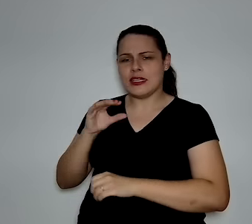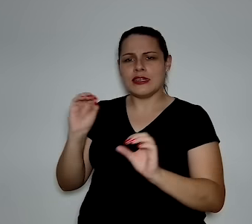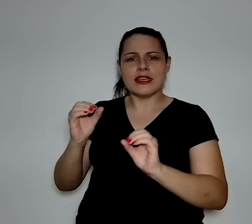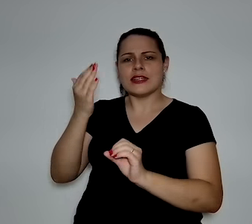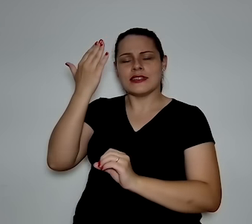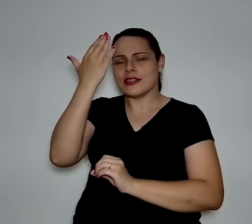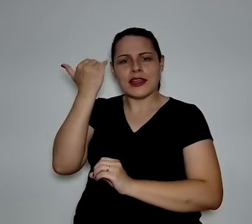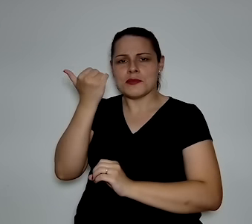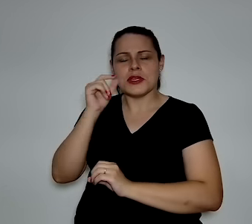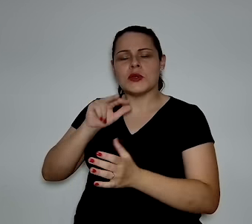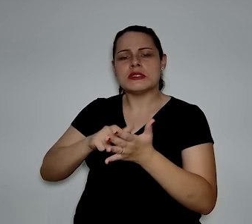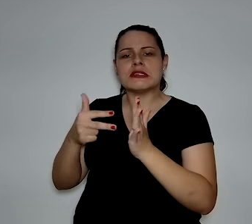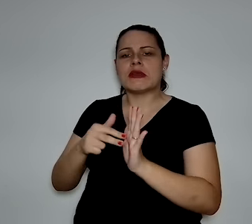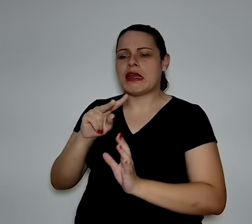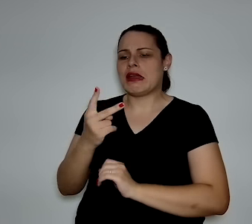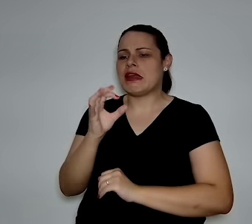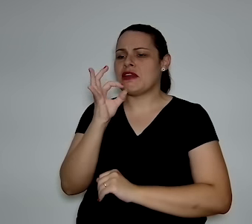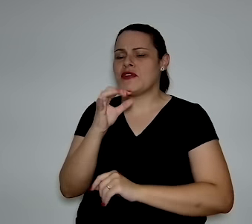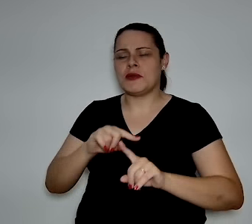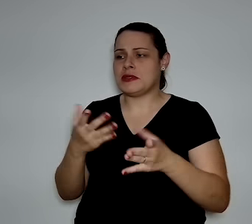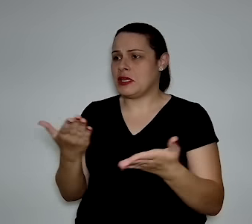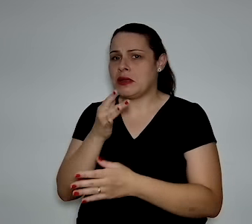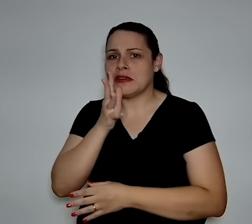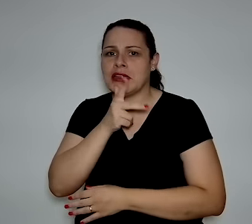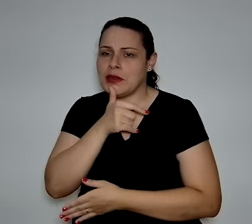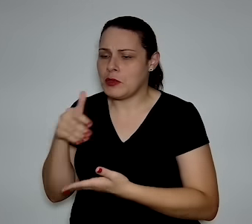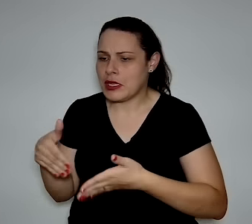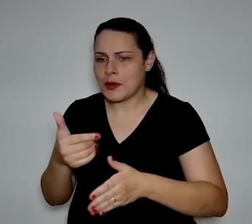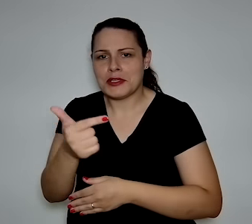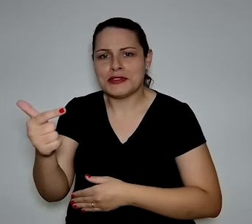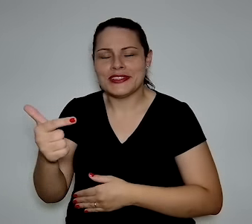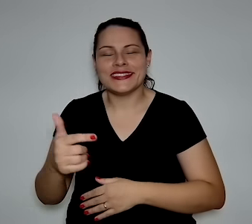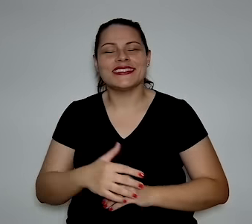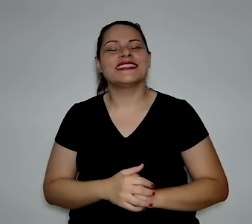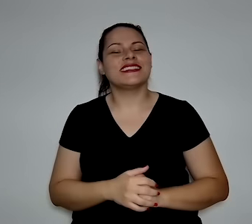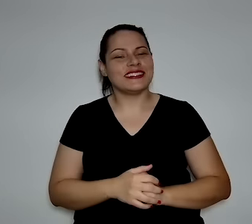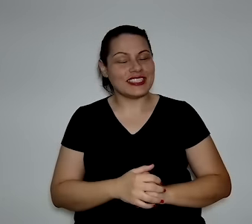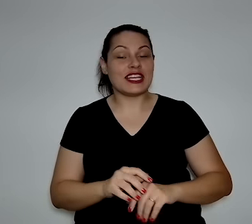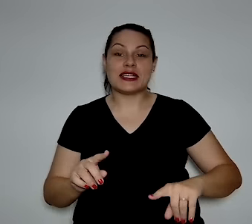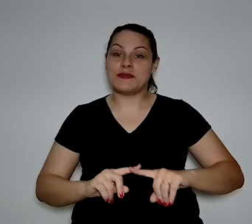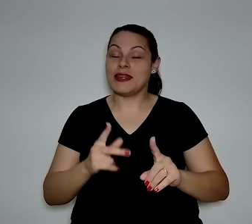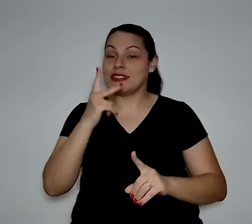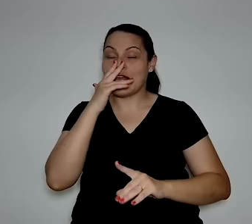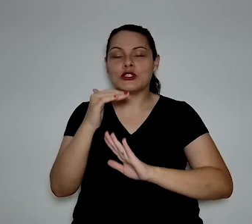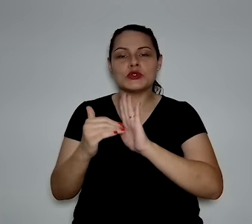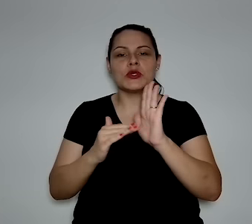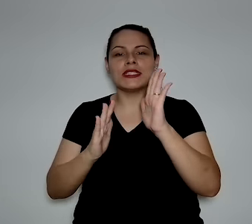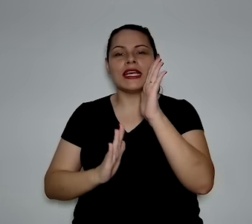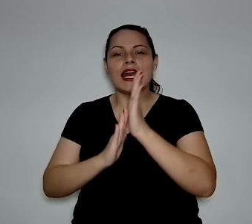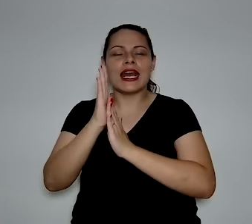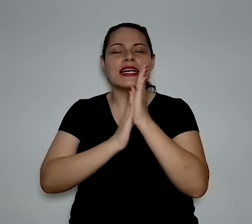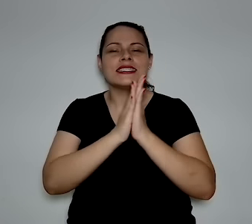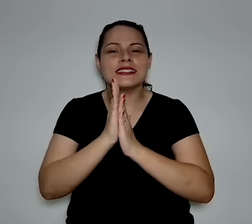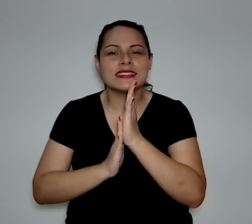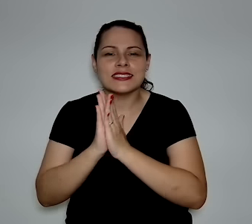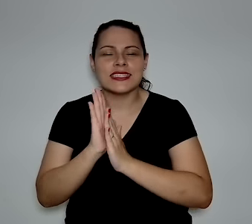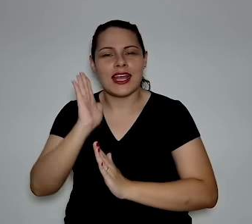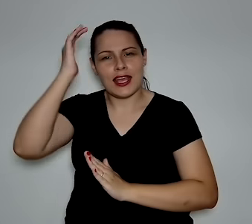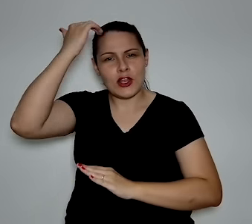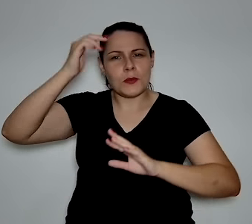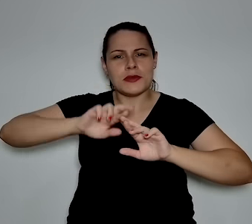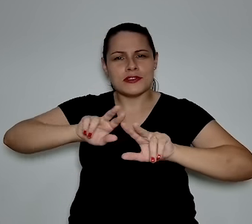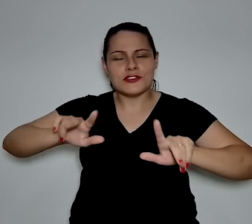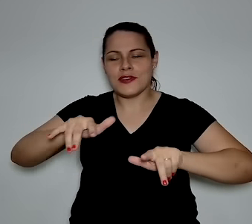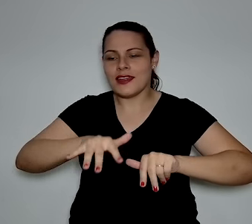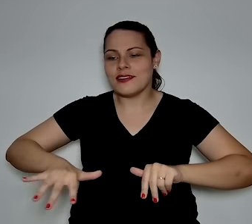sabia o que era hidrogênio verde, agora já estão achando que está demorando. não tinha nem caminho, né? Não tinha nem caminho, Mas, acho que essa ansiedade se deve muito